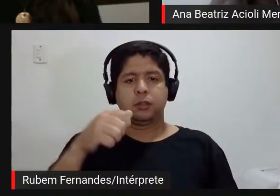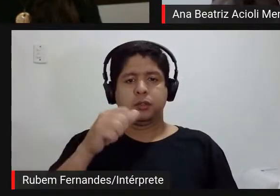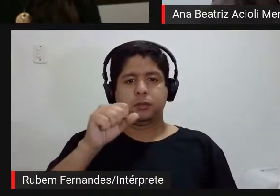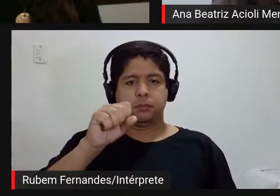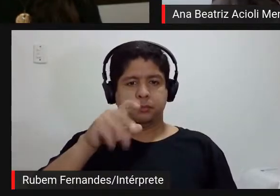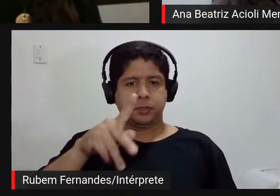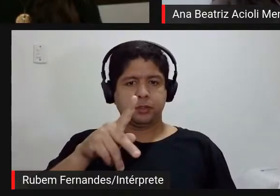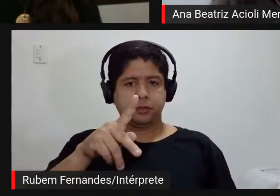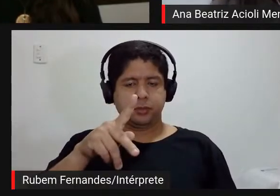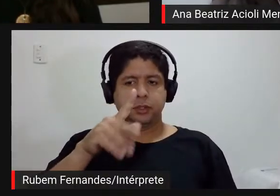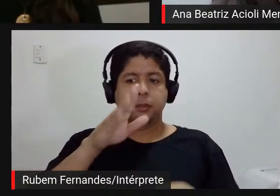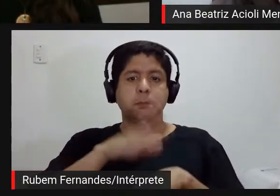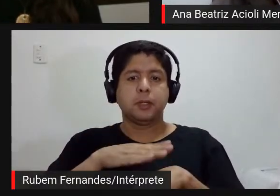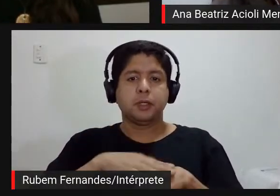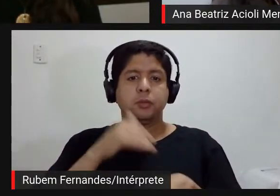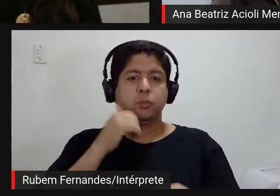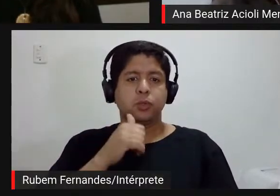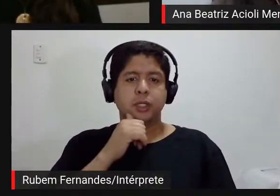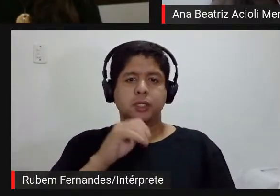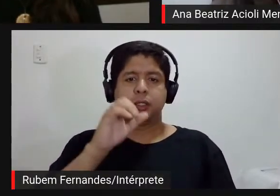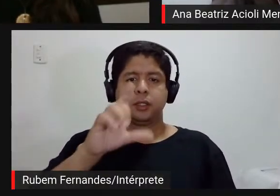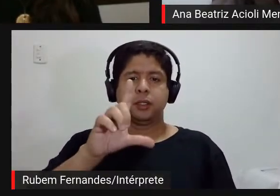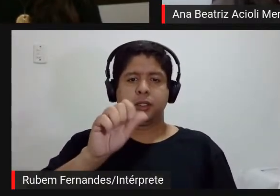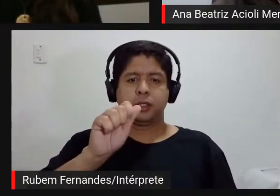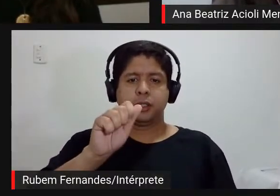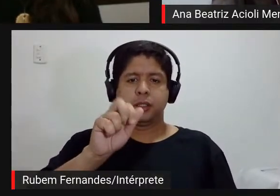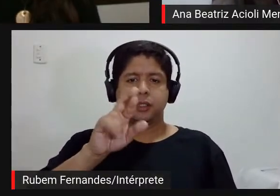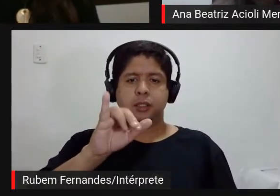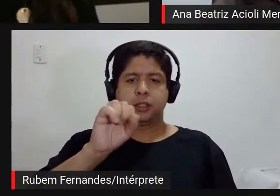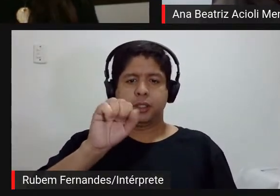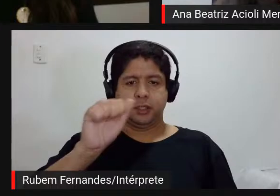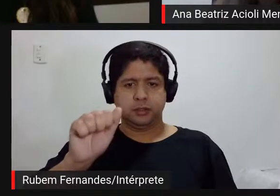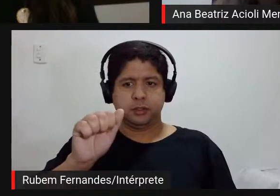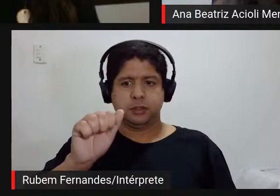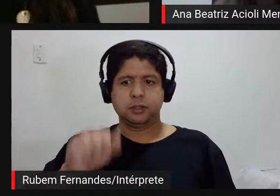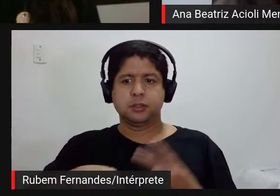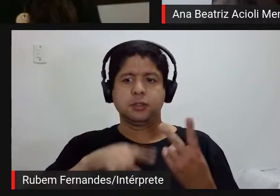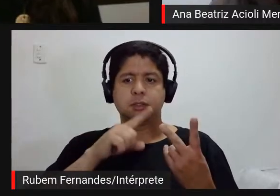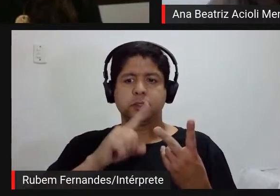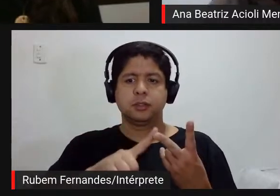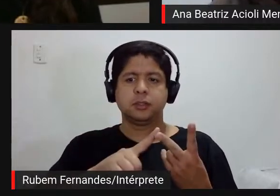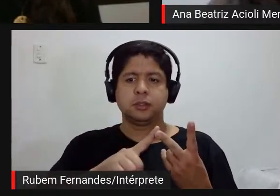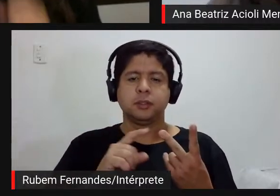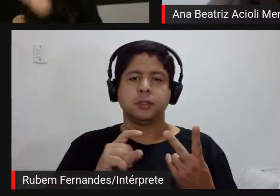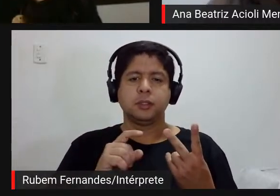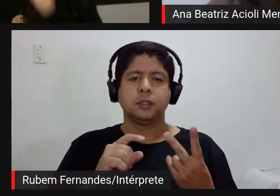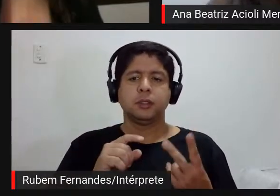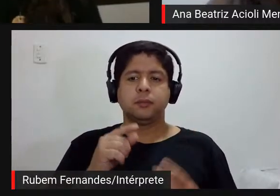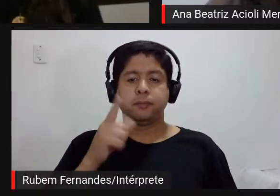curadoria da Clarissa Diniz e da Sandra Benitz né e elas tiveram